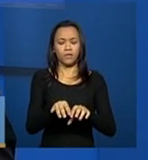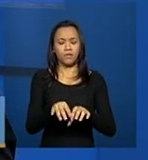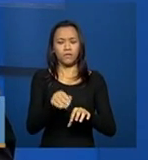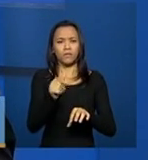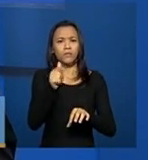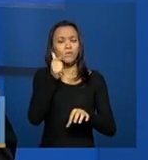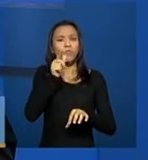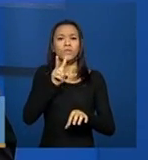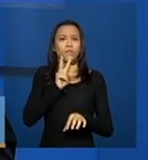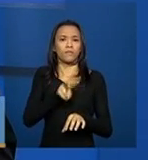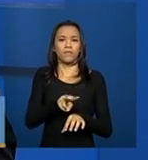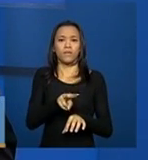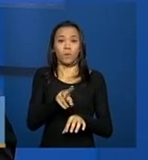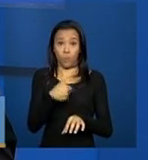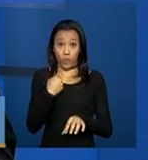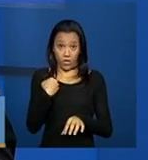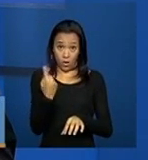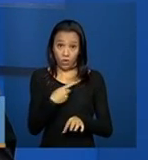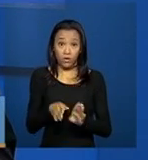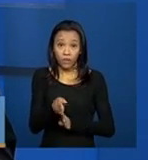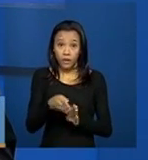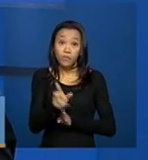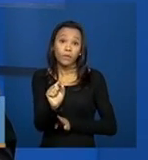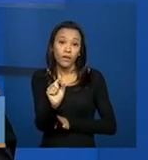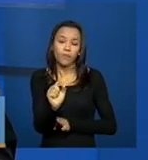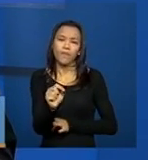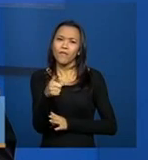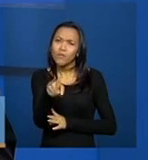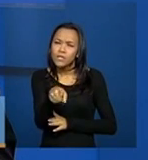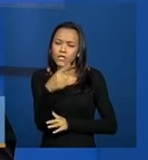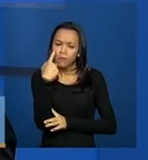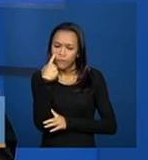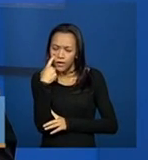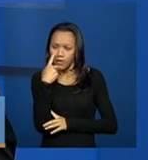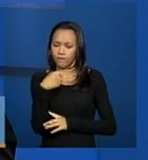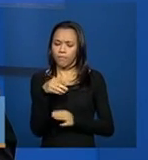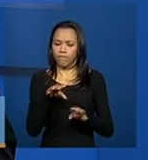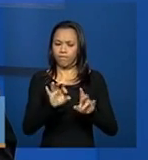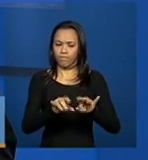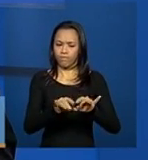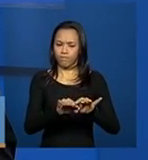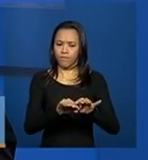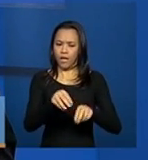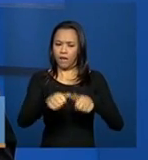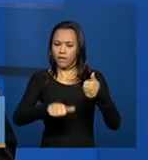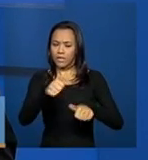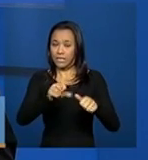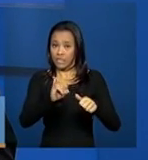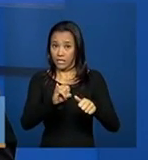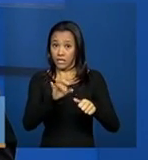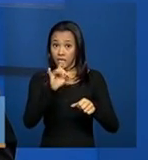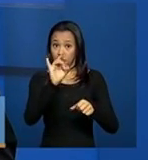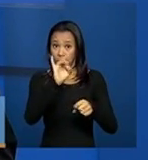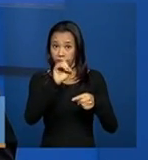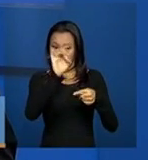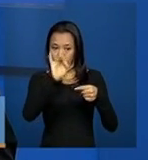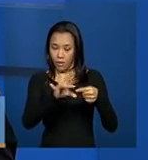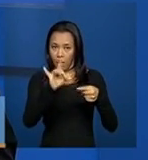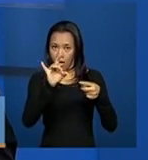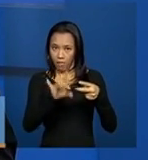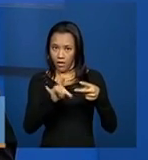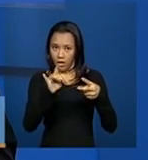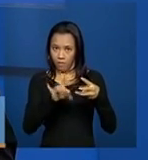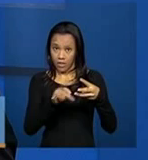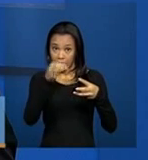Então, assim, o que a gente recomenda é dê um olhar crítico, analise, vê se todas as sessões, como a gente explicou